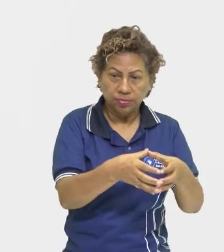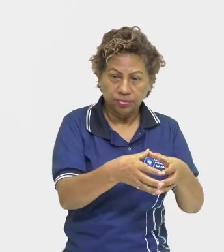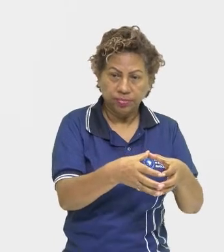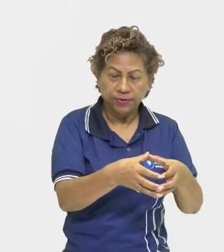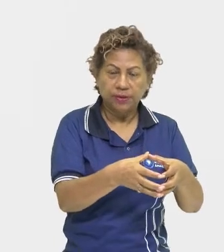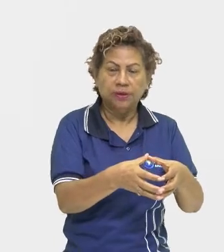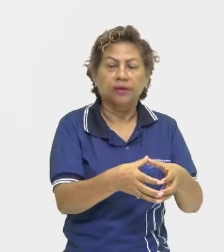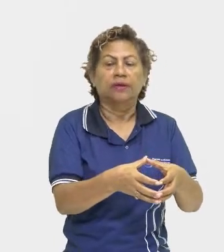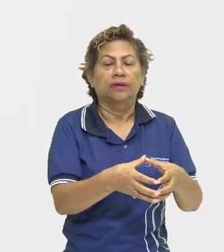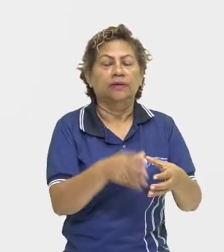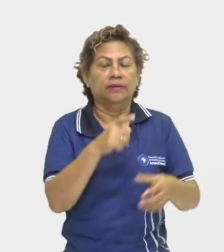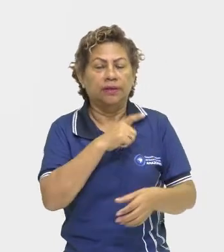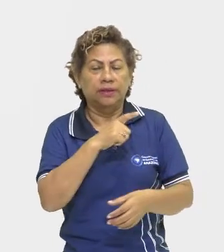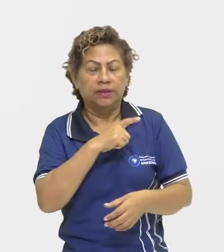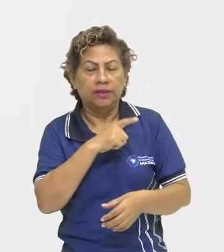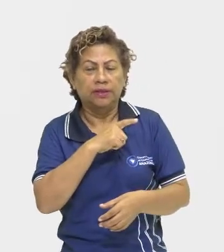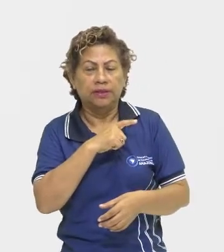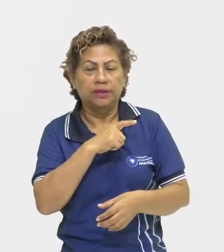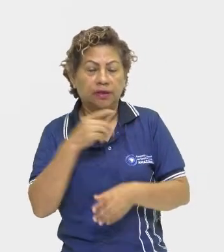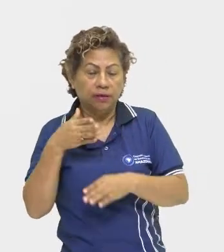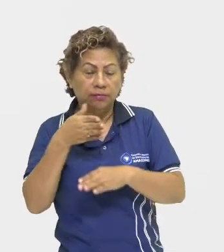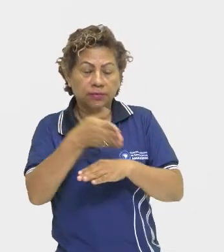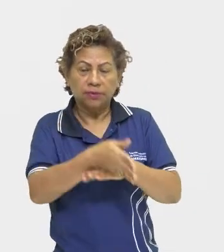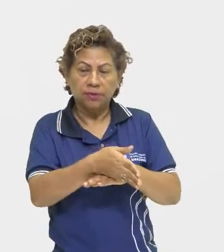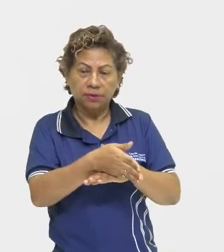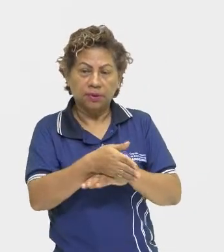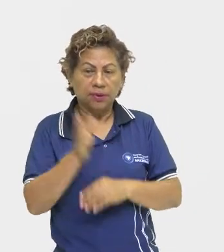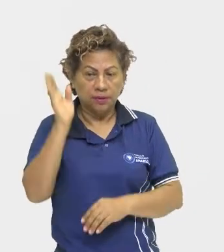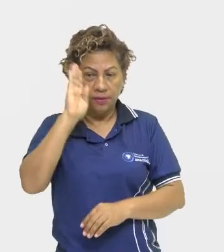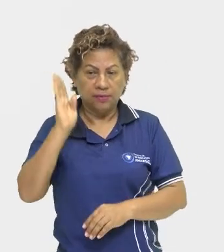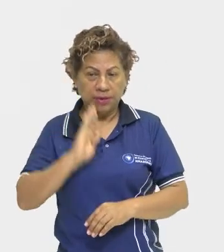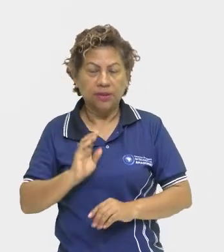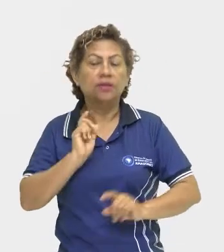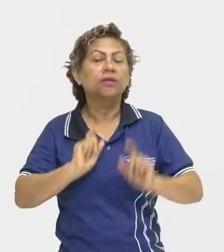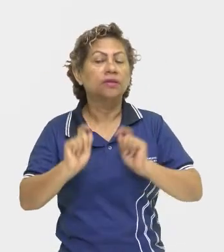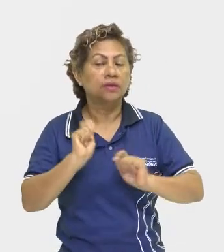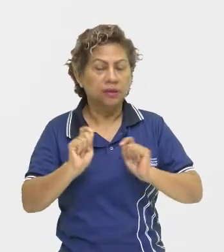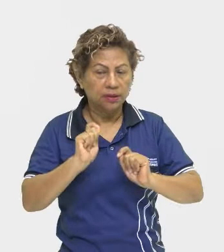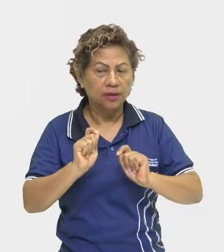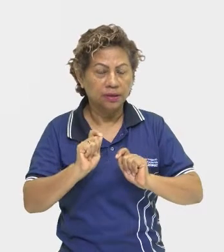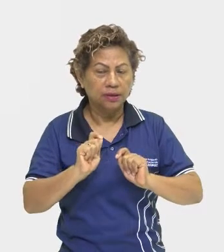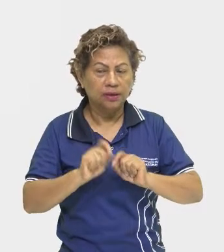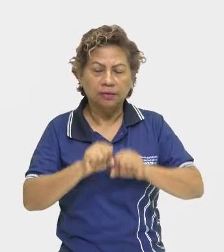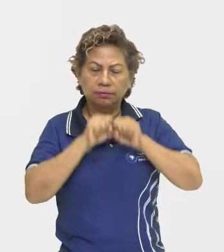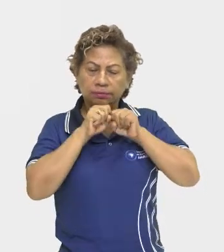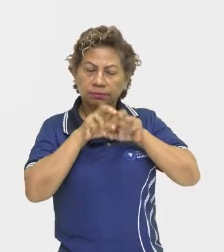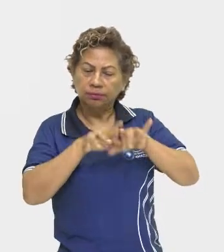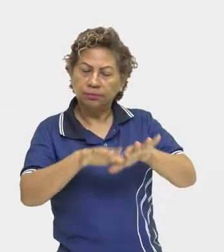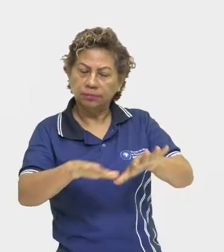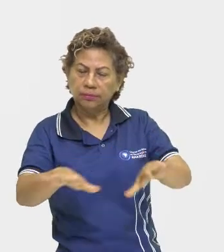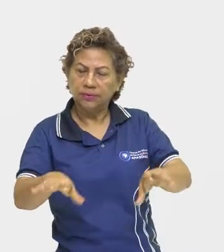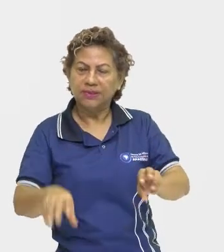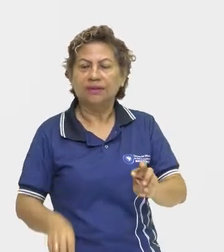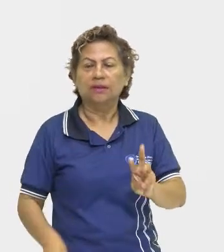intuito, com essa missão, né, para o Brasil, de quê? De catequizar os índios, né, os